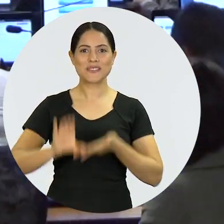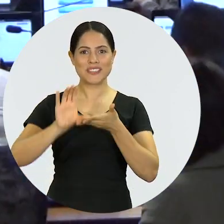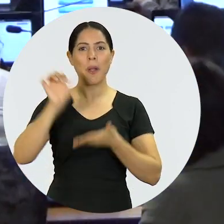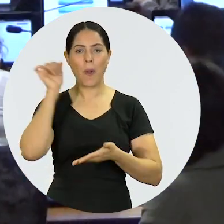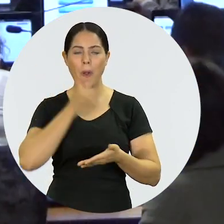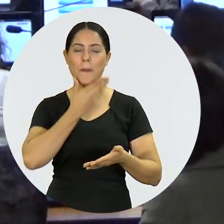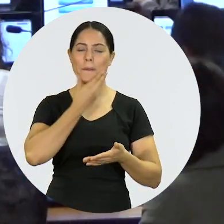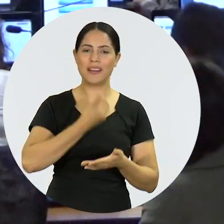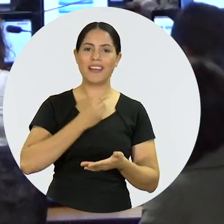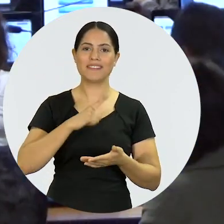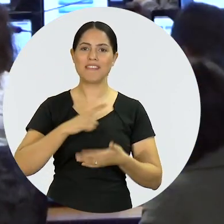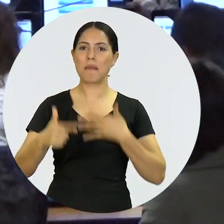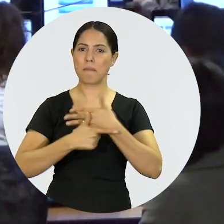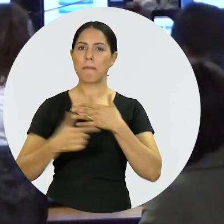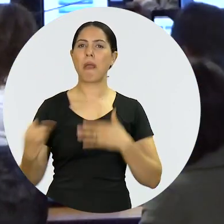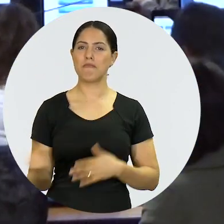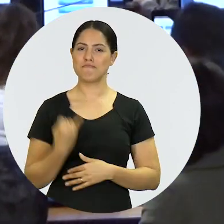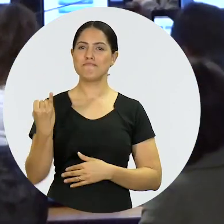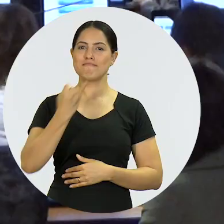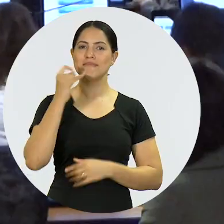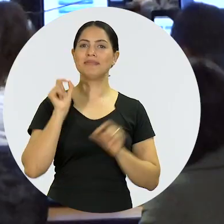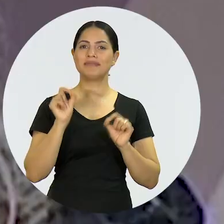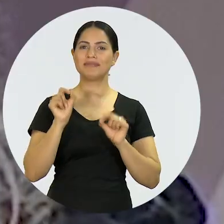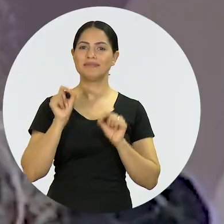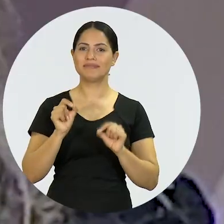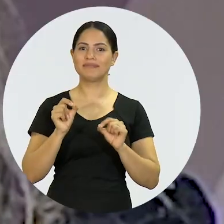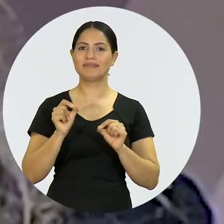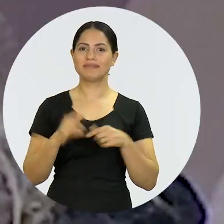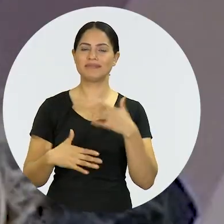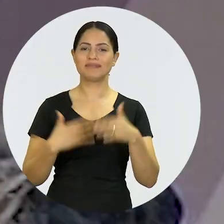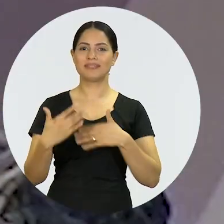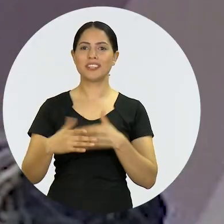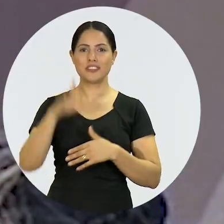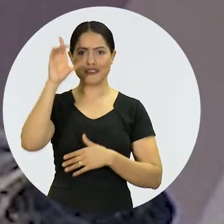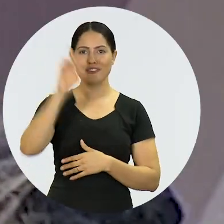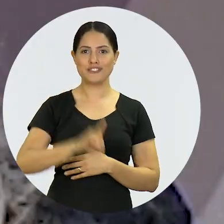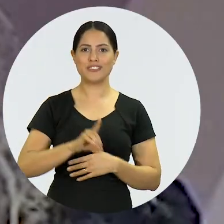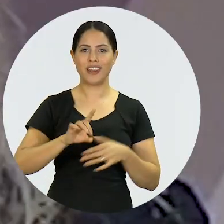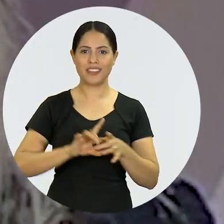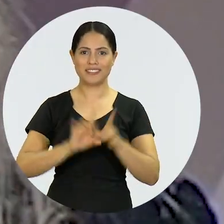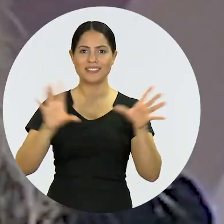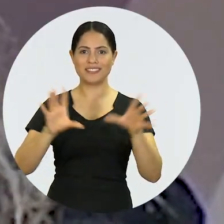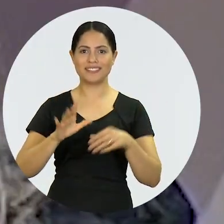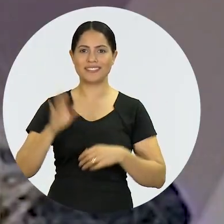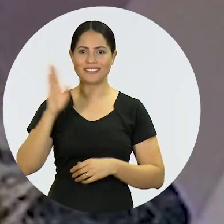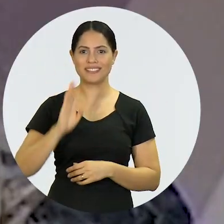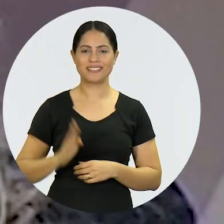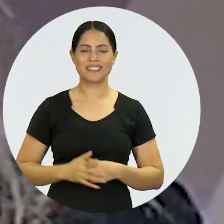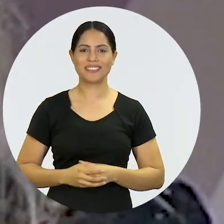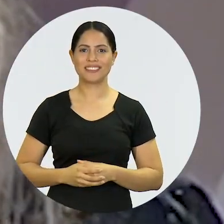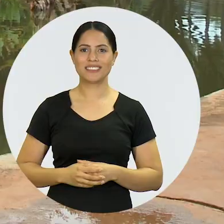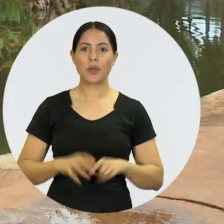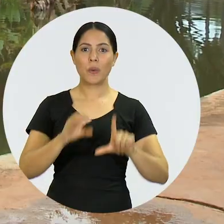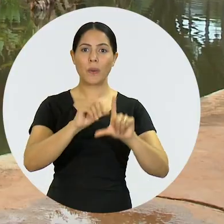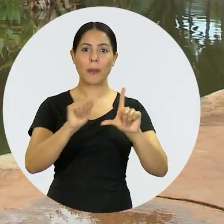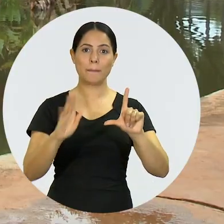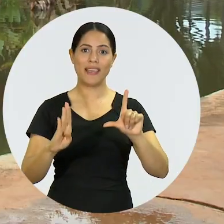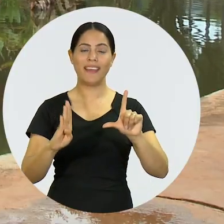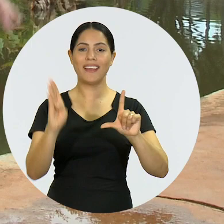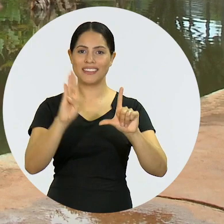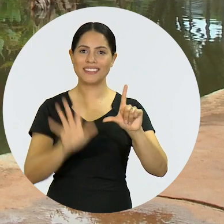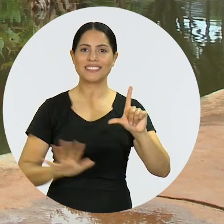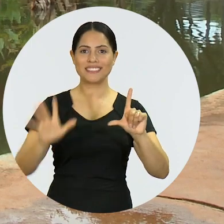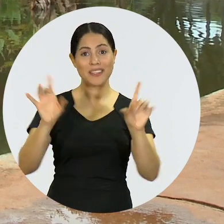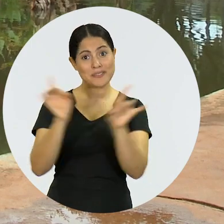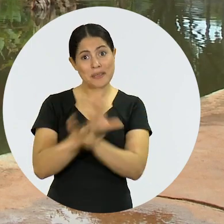Os conselheiros e conselheiras têm um papel fundamental para a manutenção do Estado Democrático de Direito. E este OAB